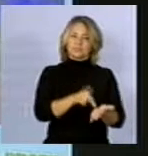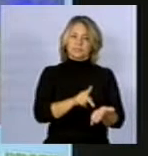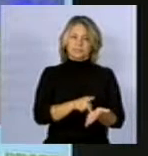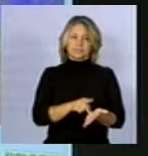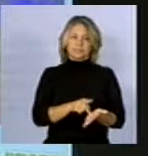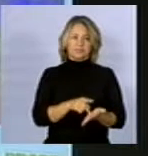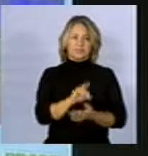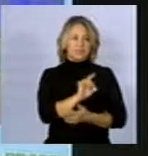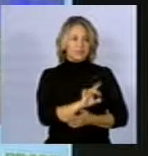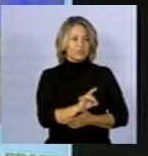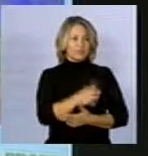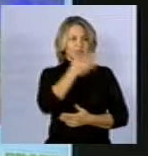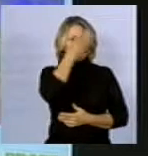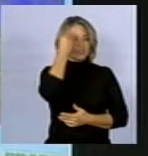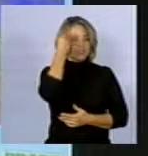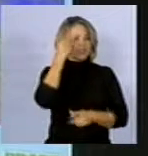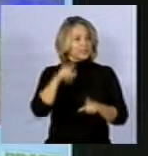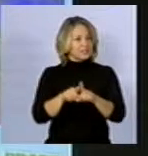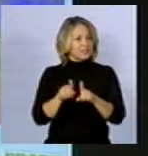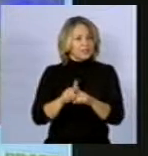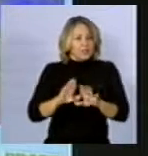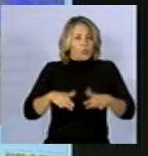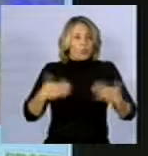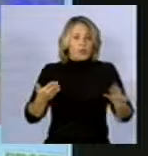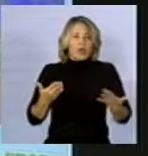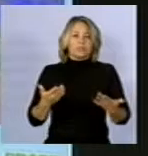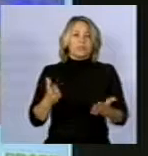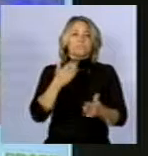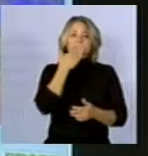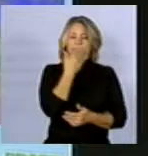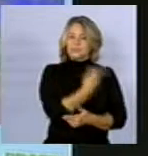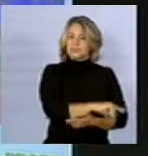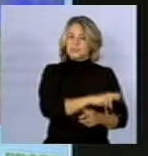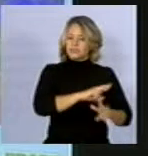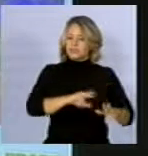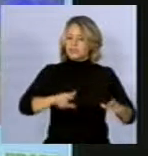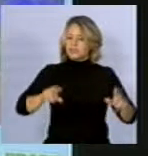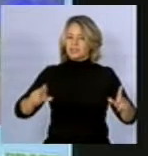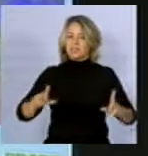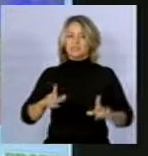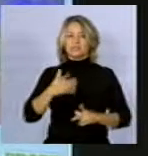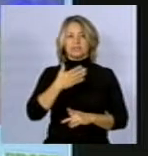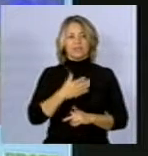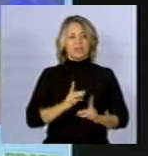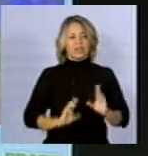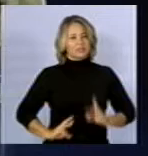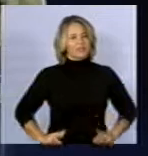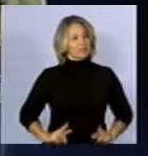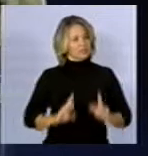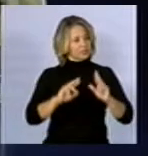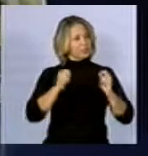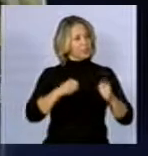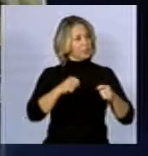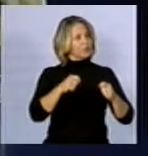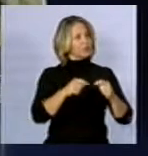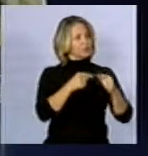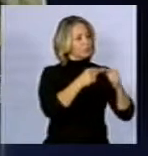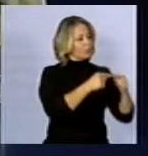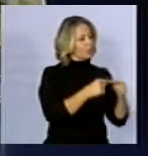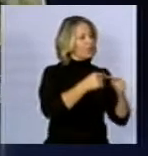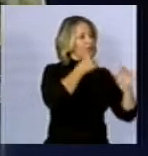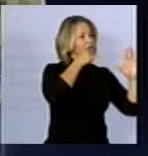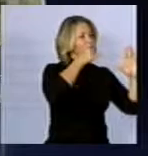não vamos descartar quais são os tipos de câncer que podem estar atrelados a campos eletromagnéticos. Então, nós vamos